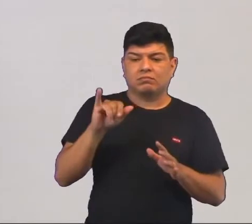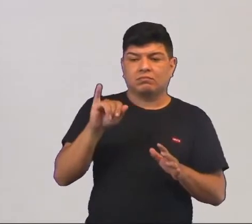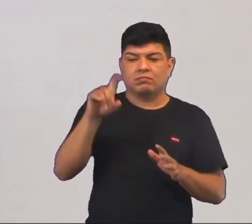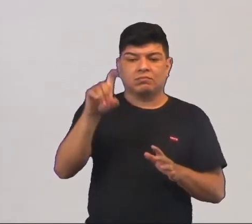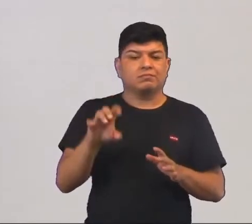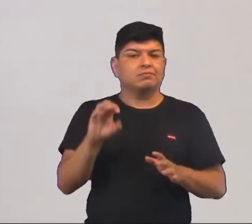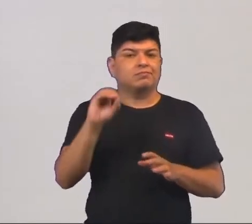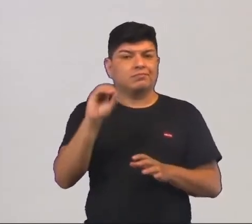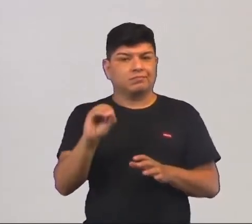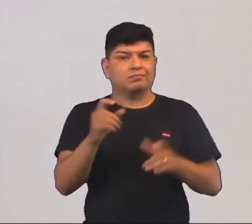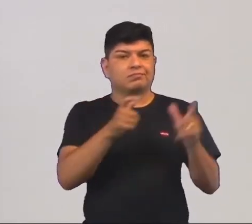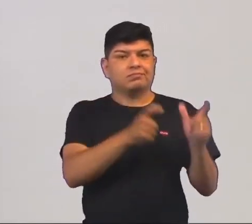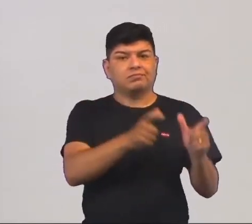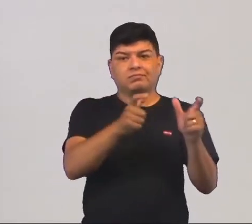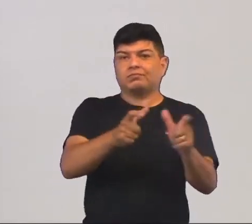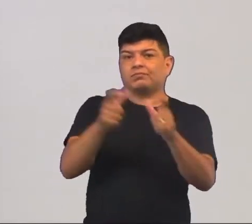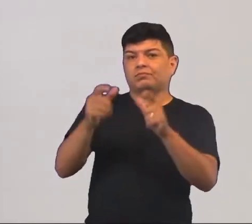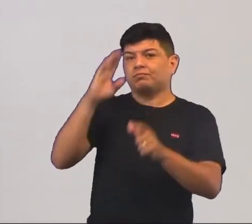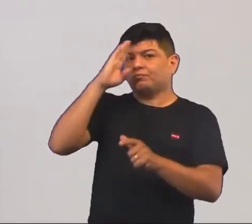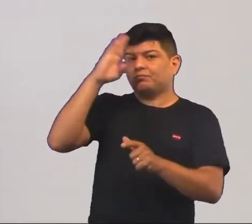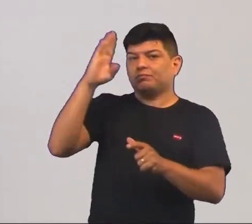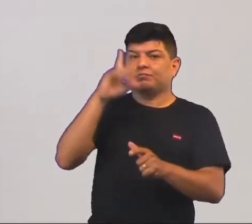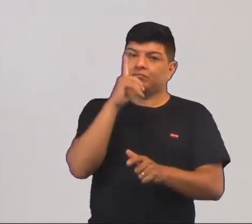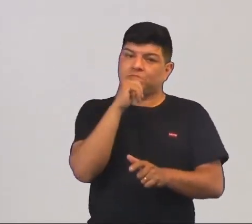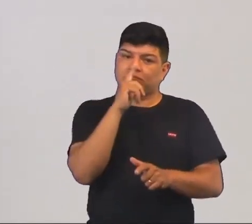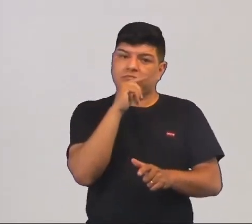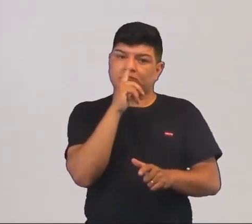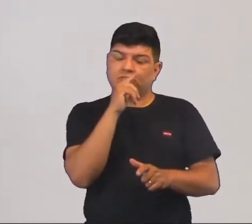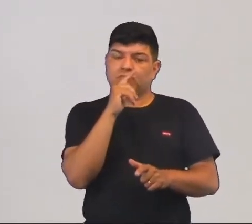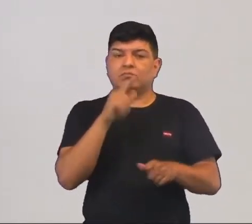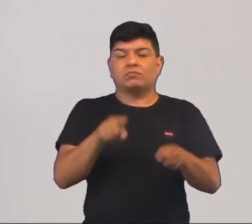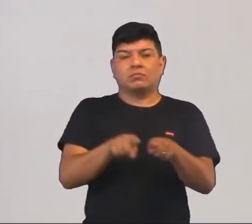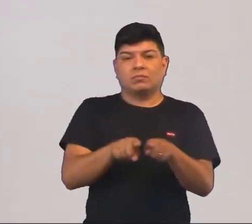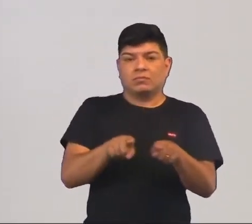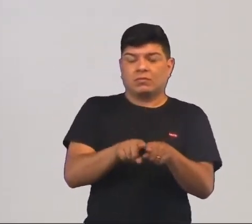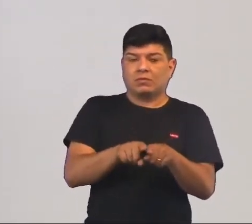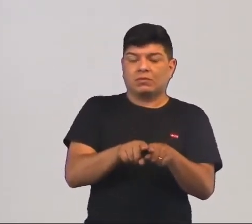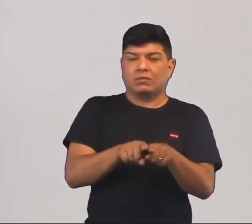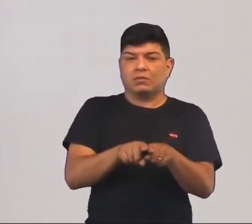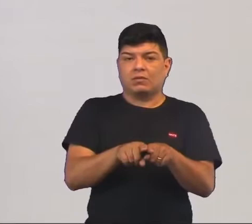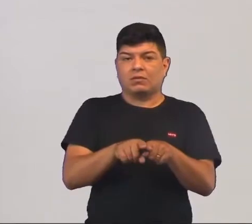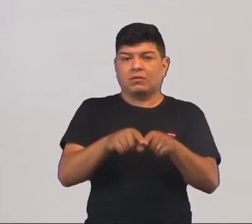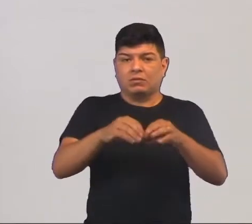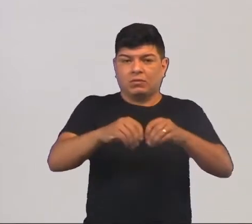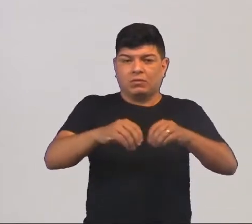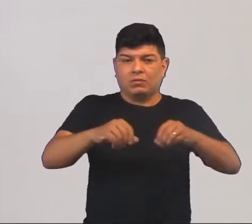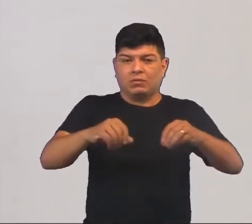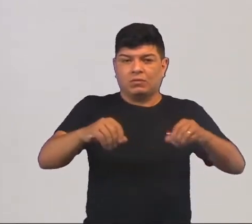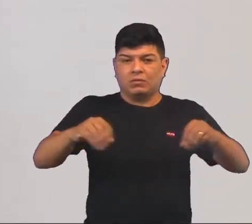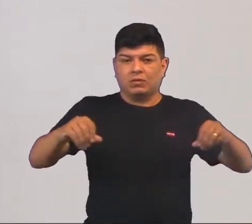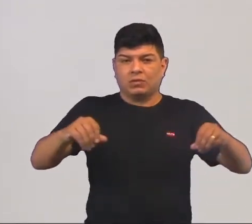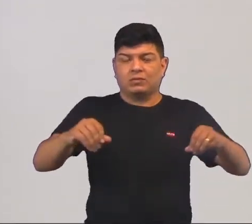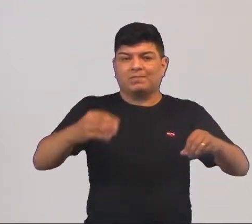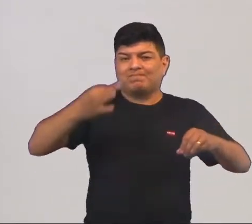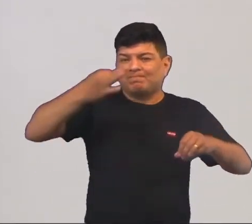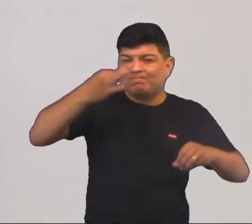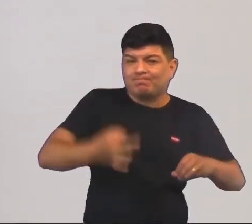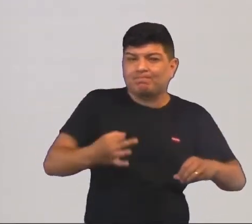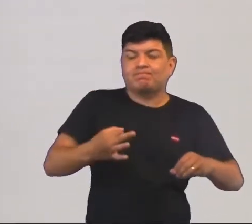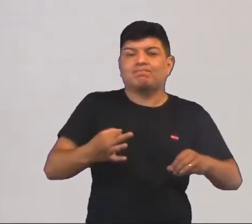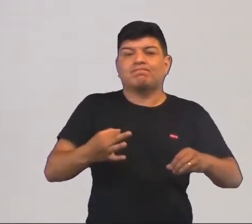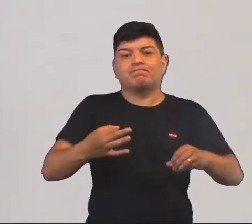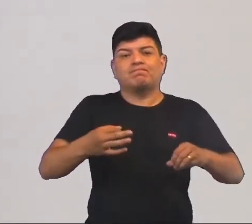nesses ambientes, principalmente água, por exemplo, até mesmo o solo. Então, com certeza, isso